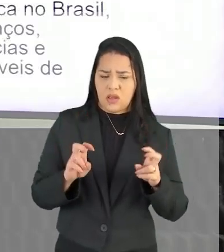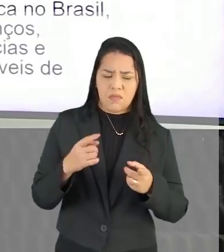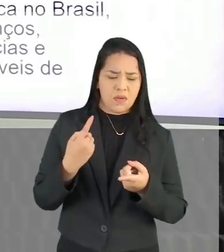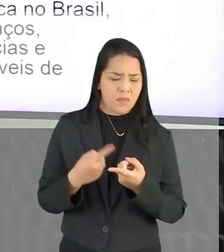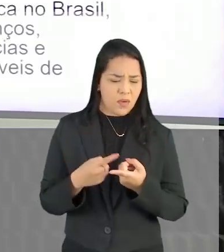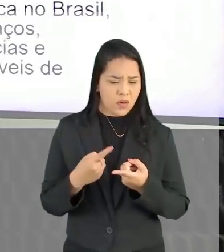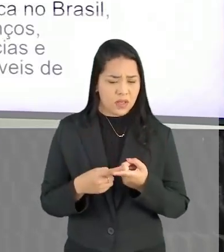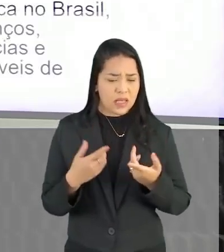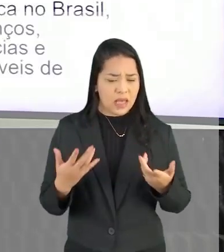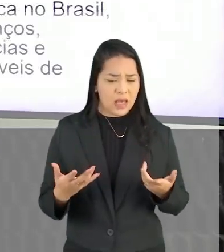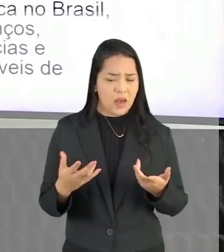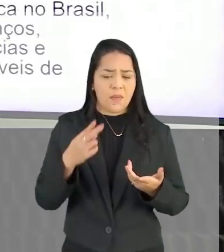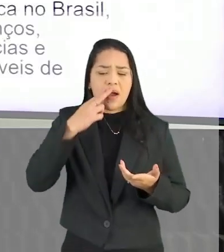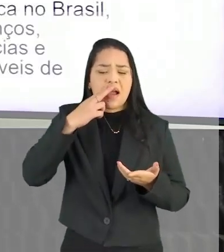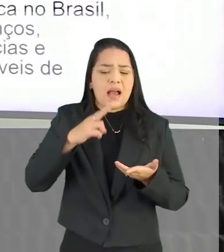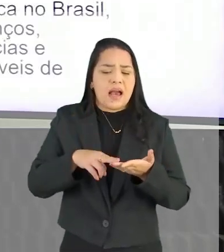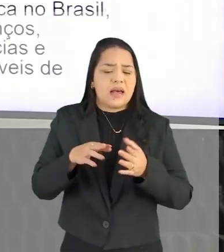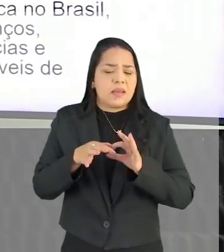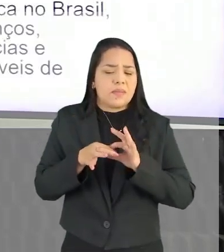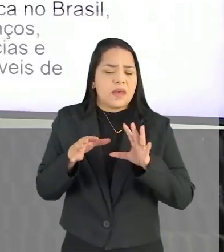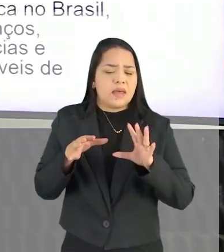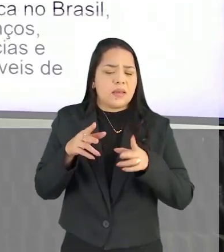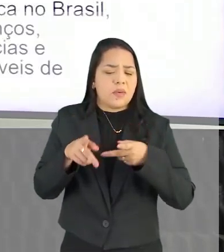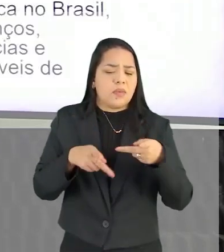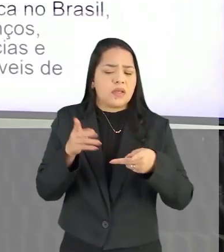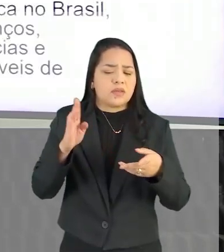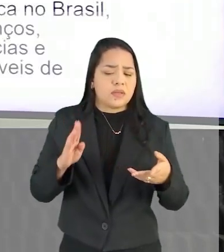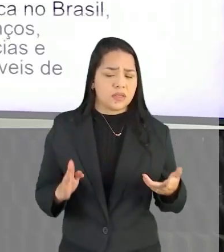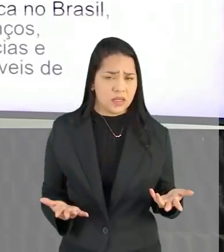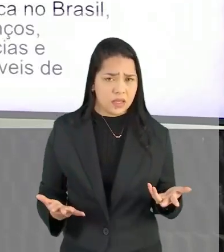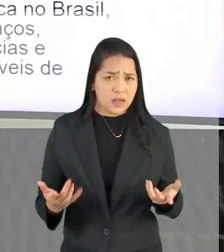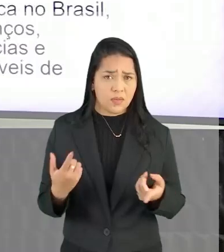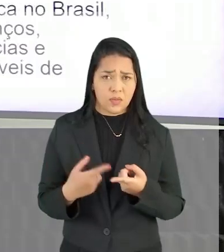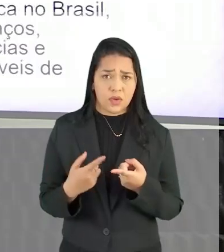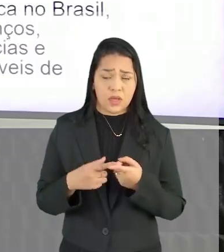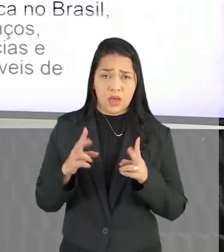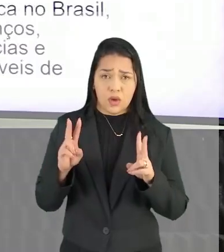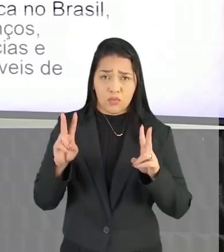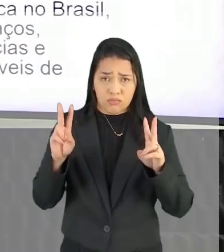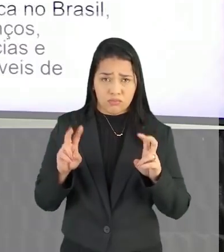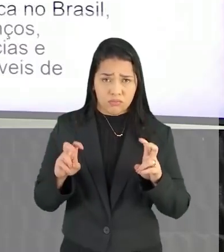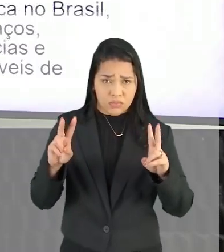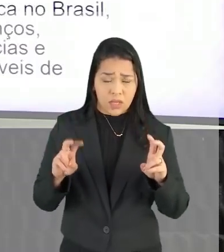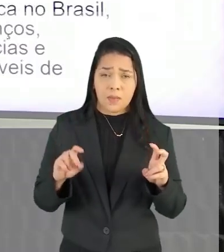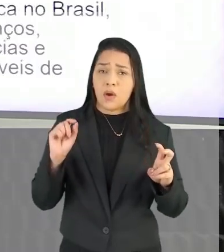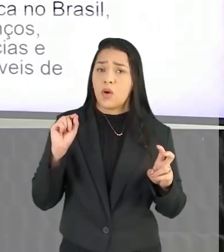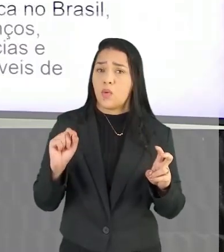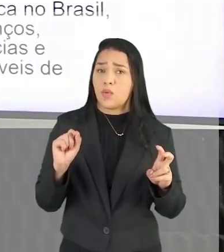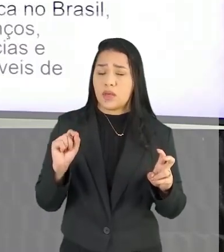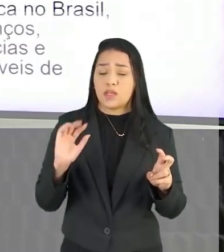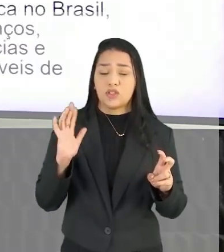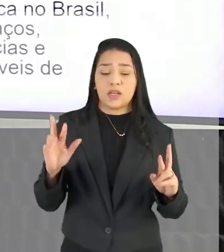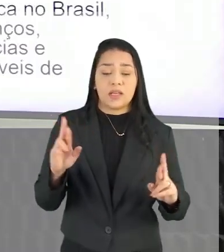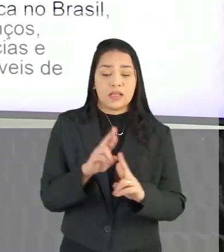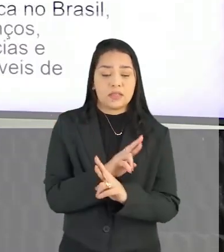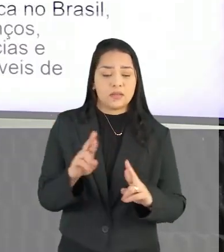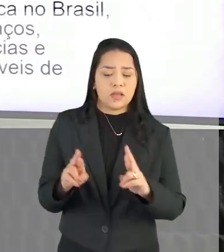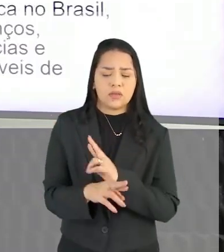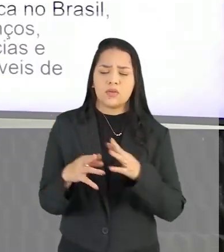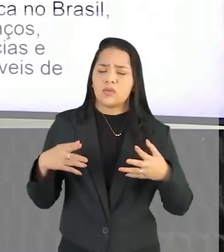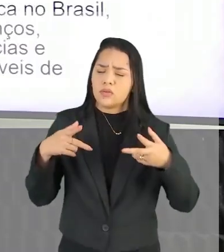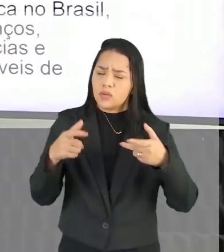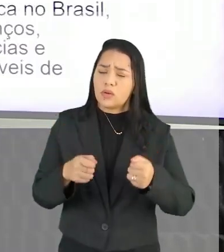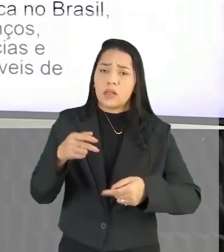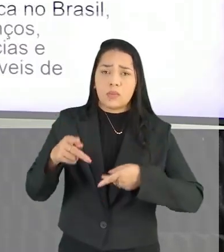que é uma Carta aberta A população brasileira Porque ele vai Trazer um tema Que está diretamente Relacionado com toda A